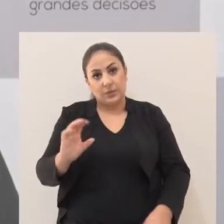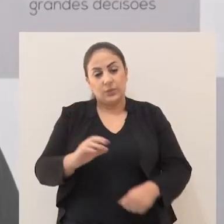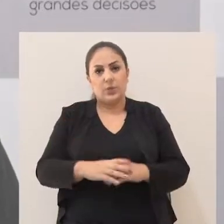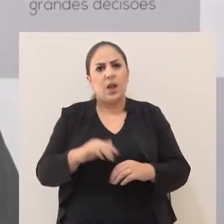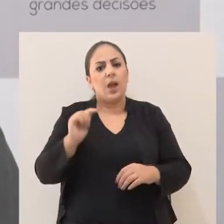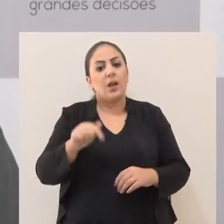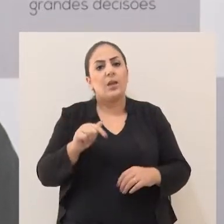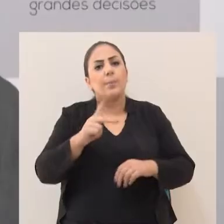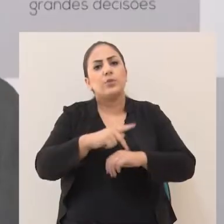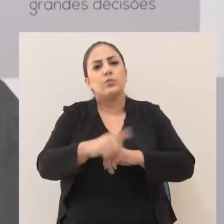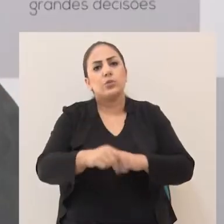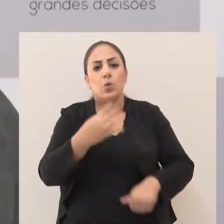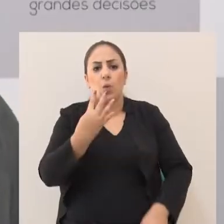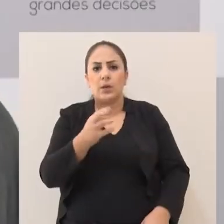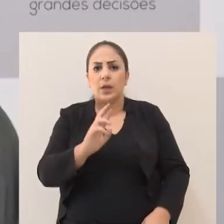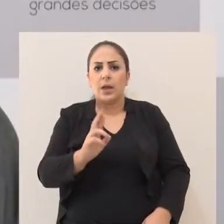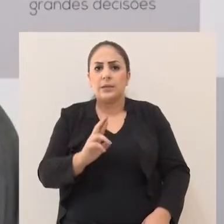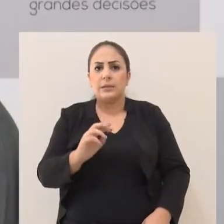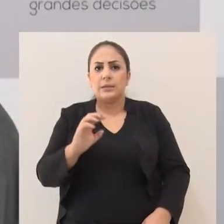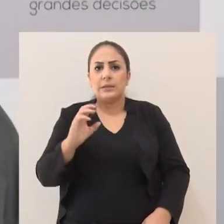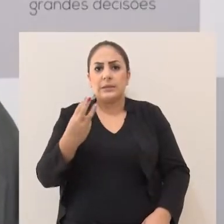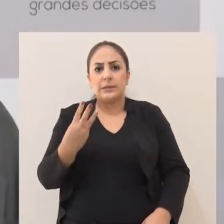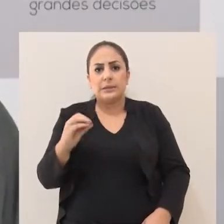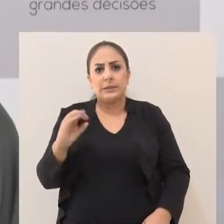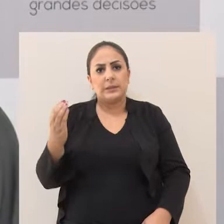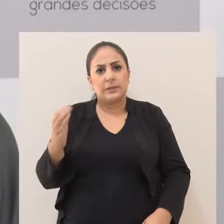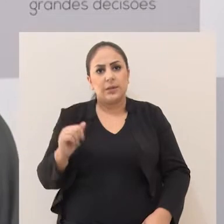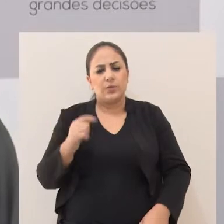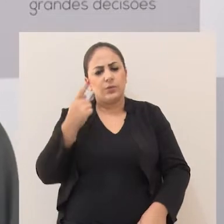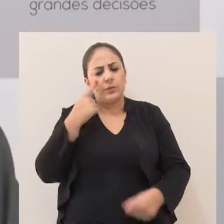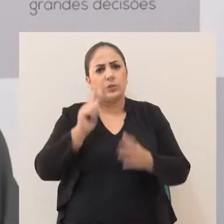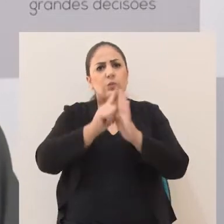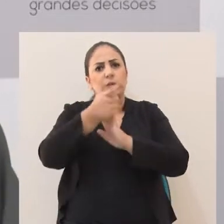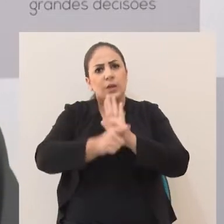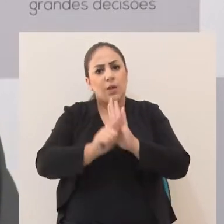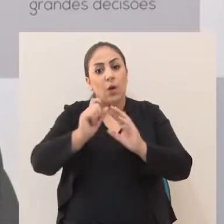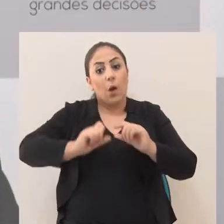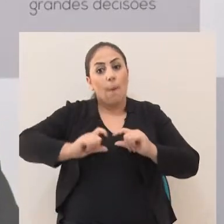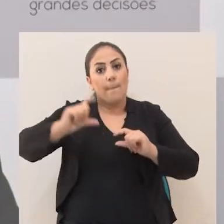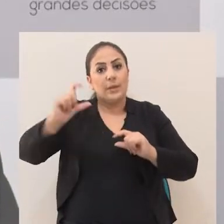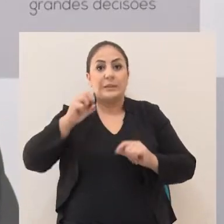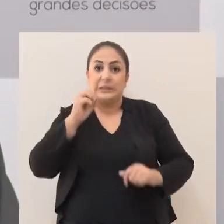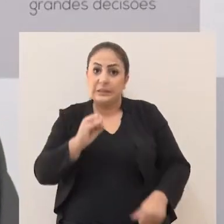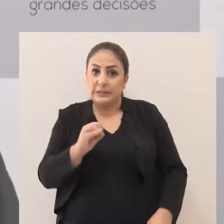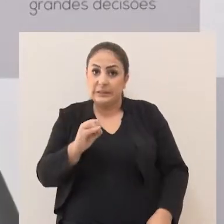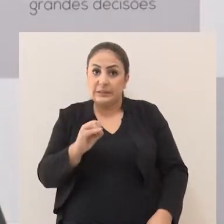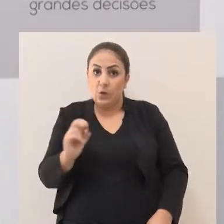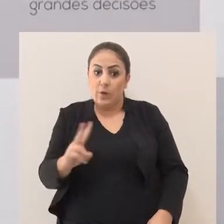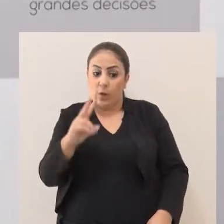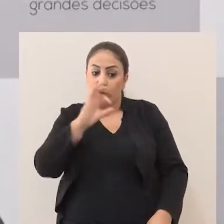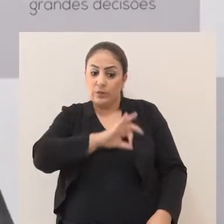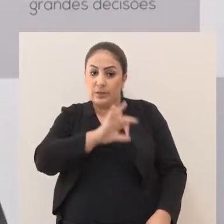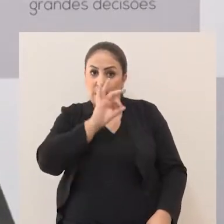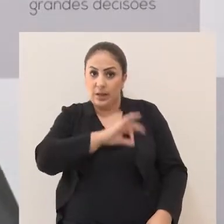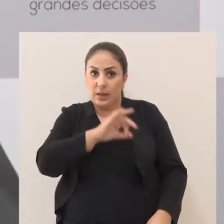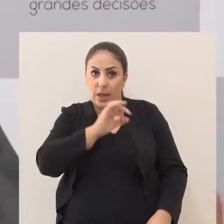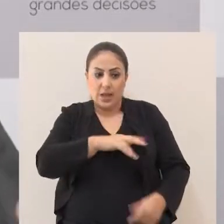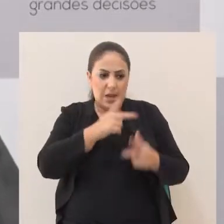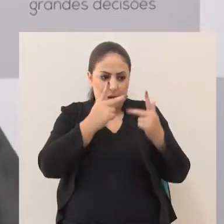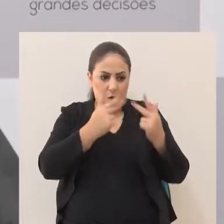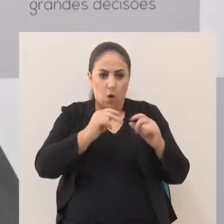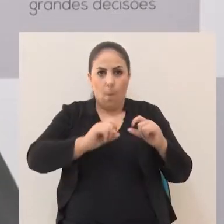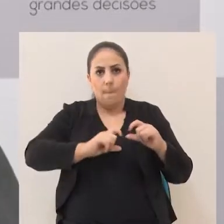Passo Fundo com 4,30. E fiz um gráfico sobre o aumento das passagens. Se o salário mínimo tivesse tido